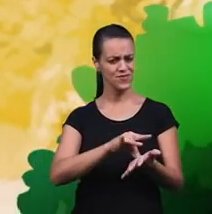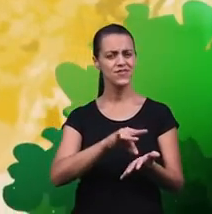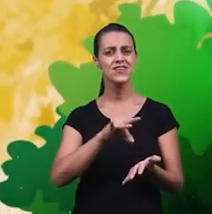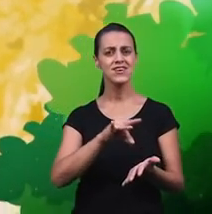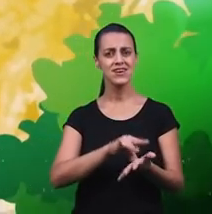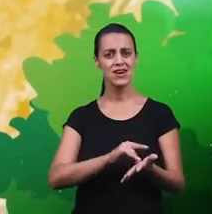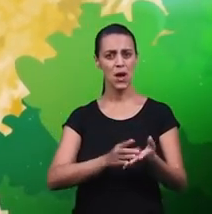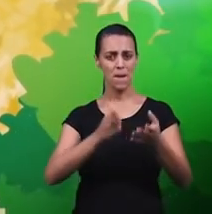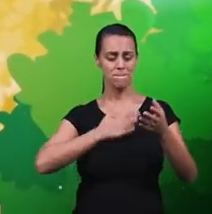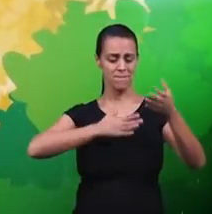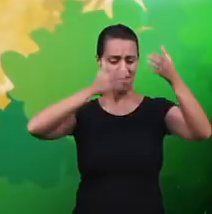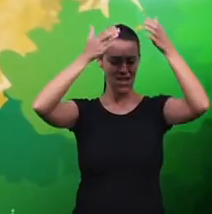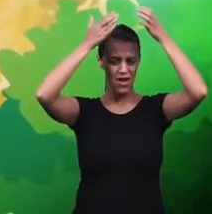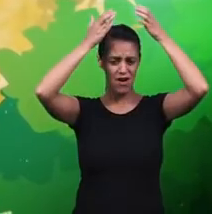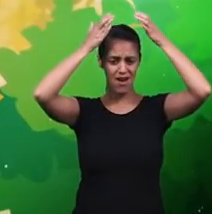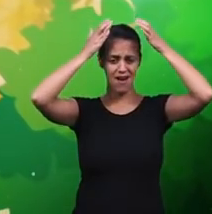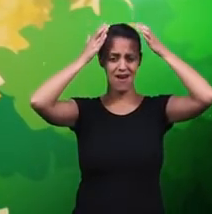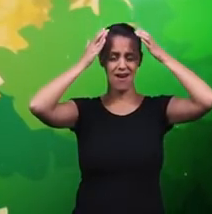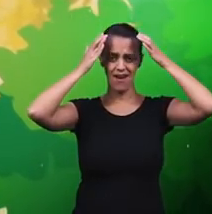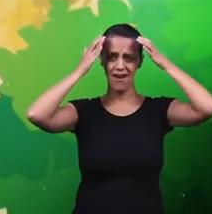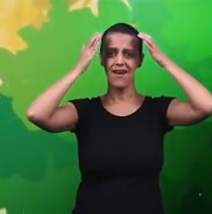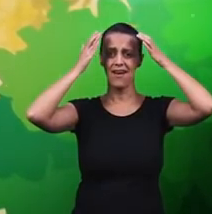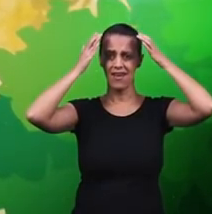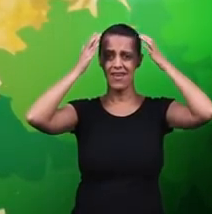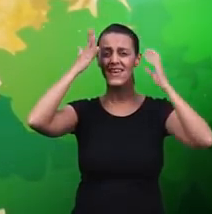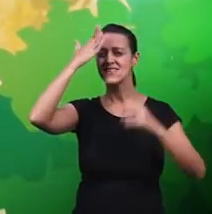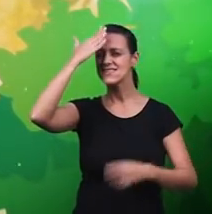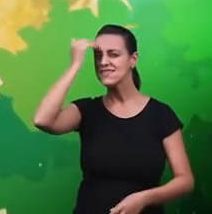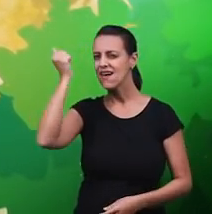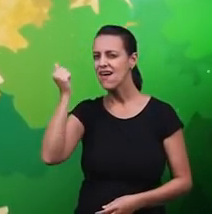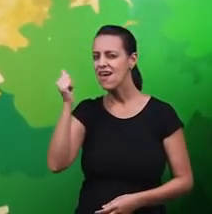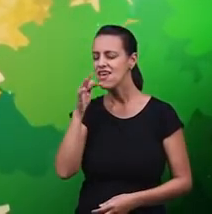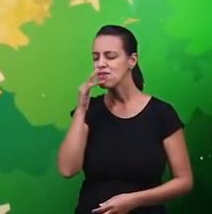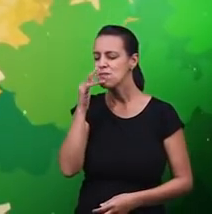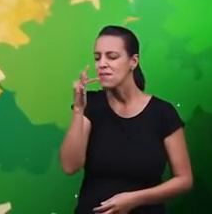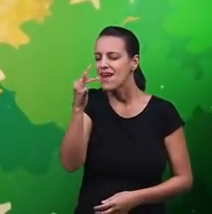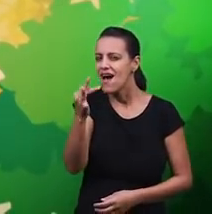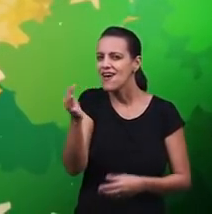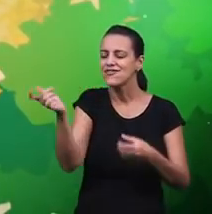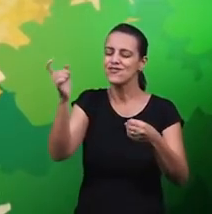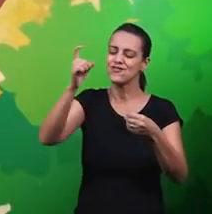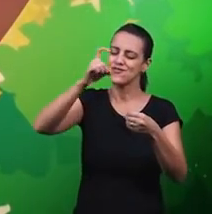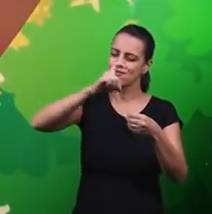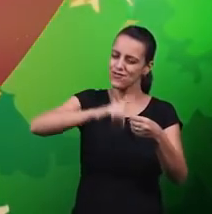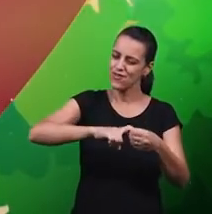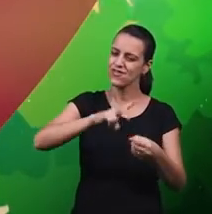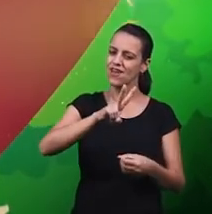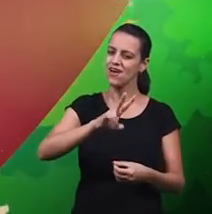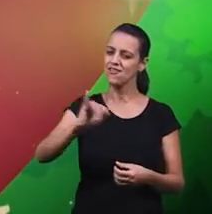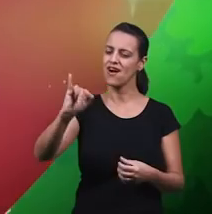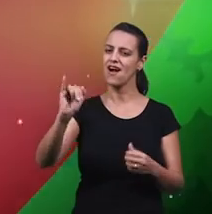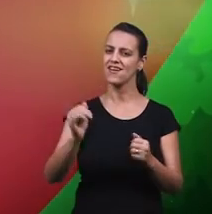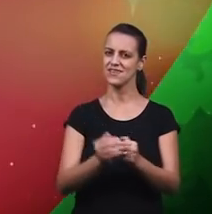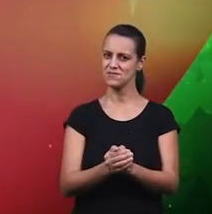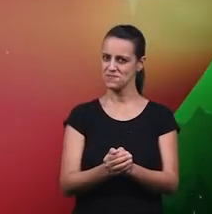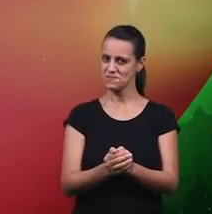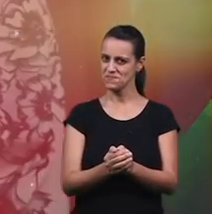e reina em meu viver E breve voltará